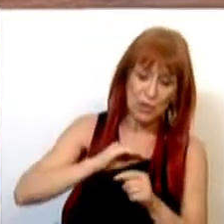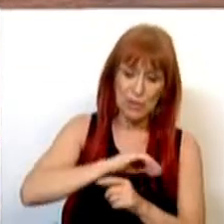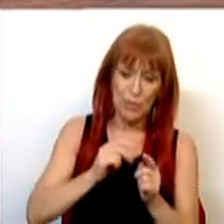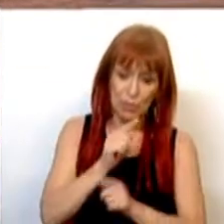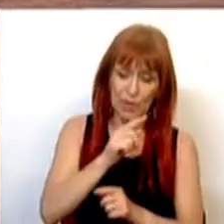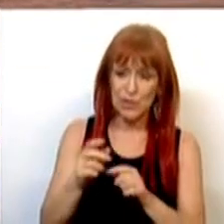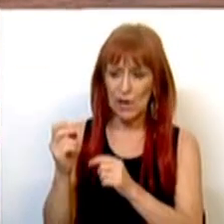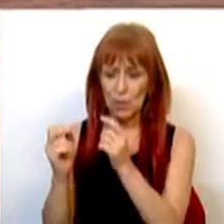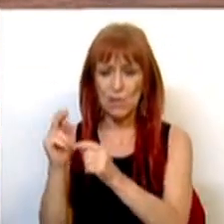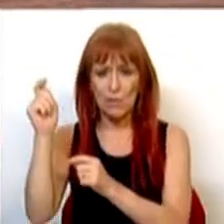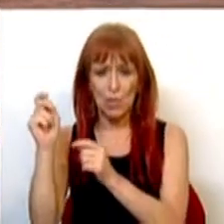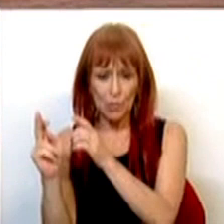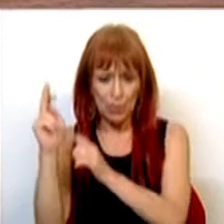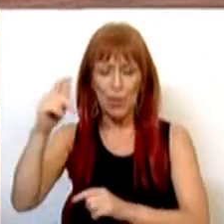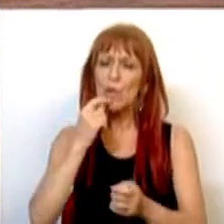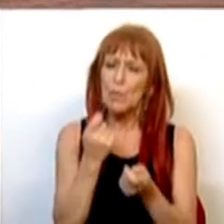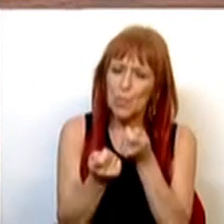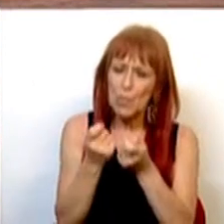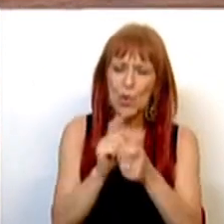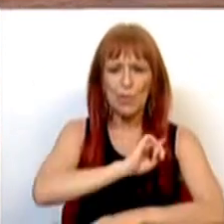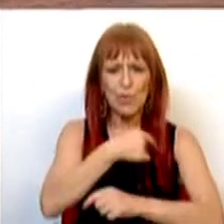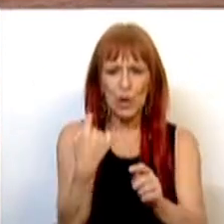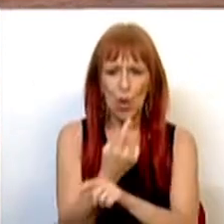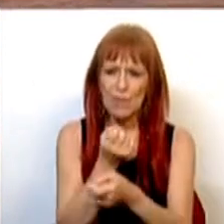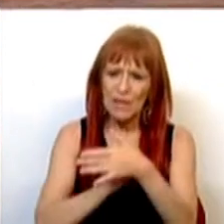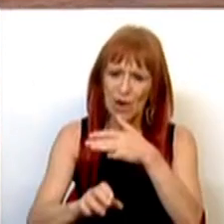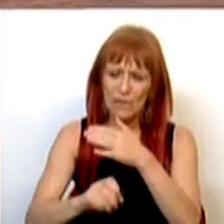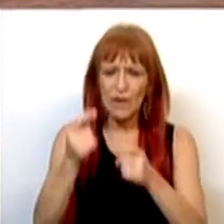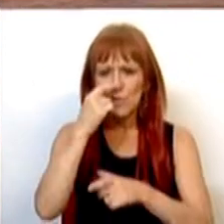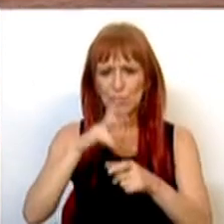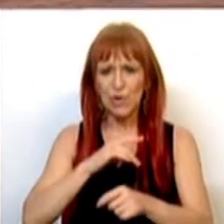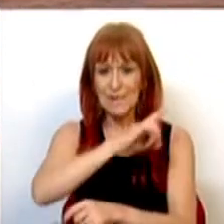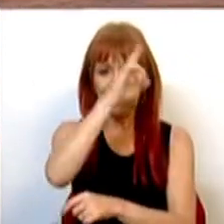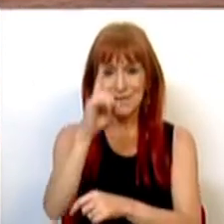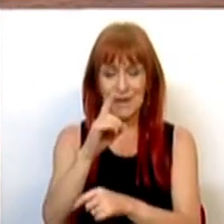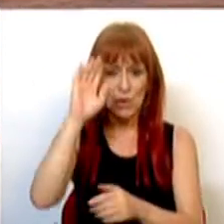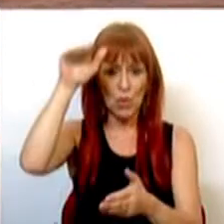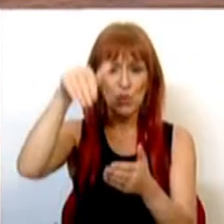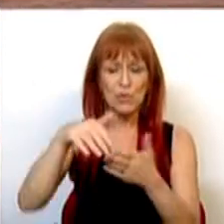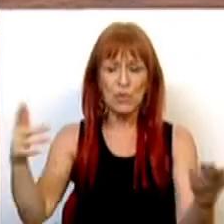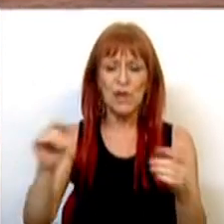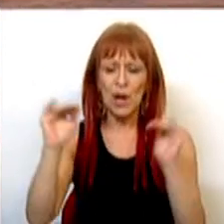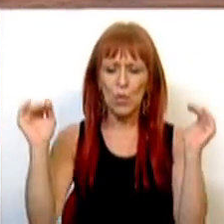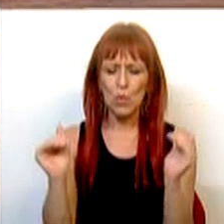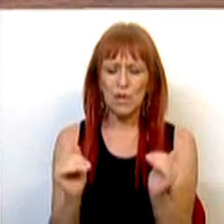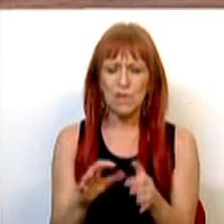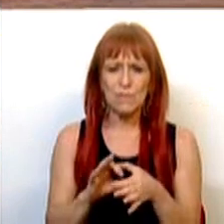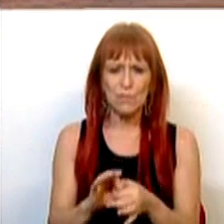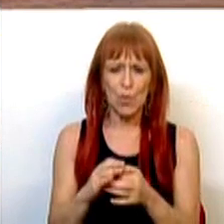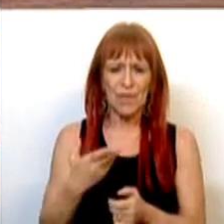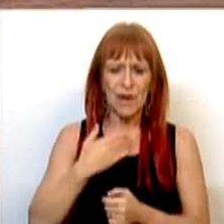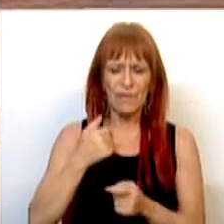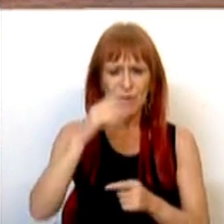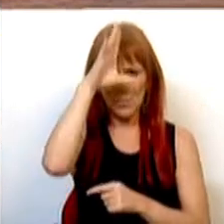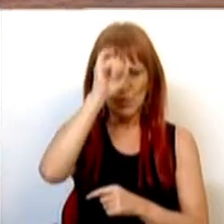das pensões, repondo progressivamente o poder de compra dos portugueses. Terceira conclusão, redução consistente da dívida